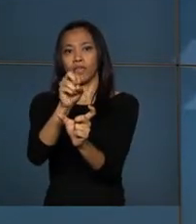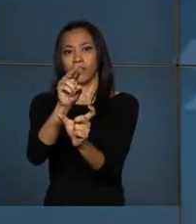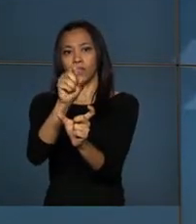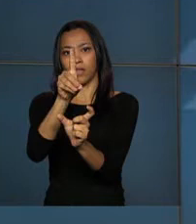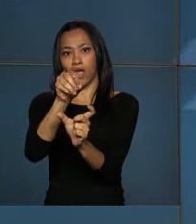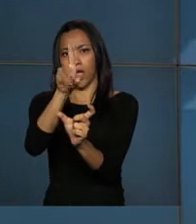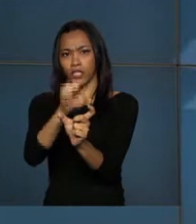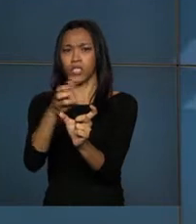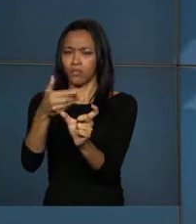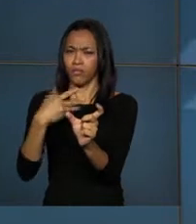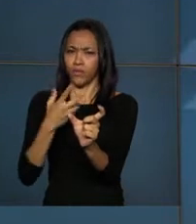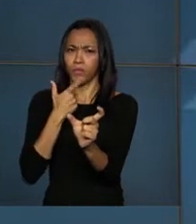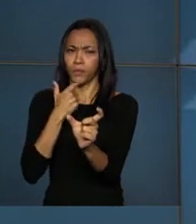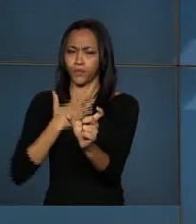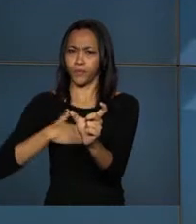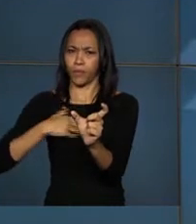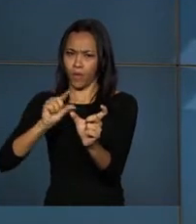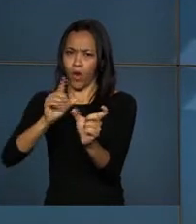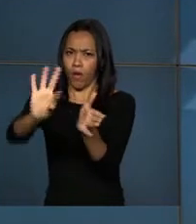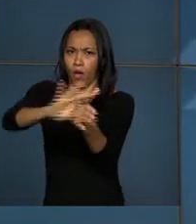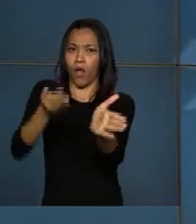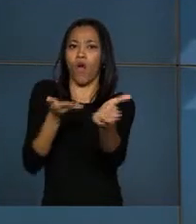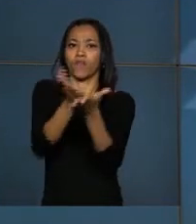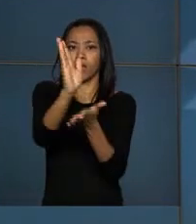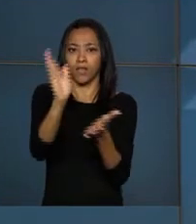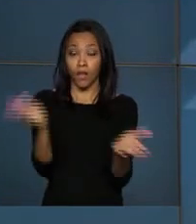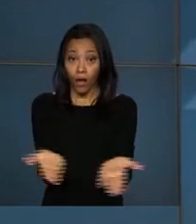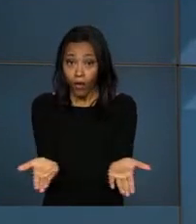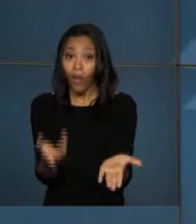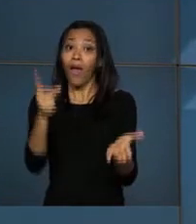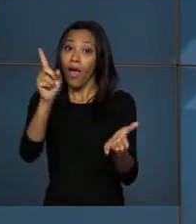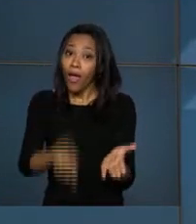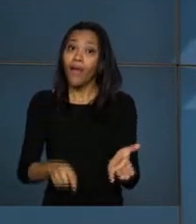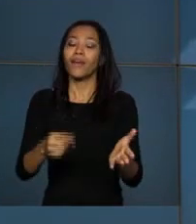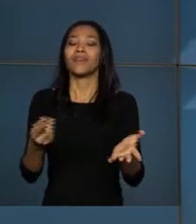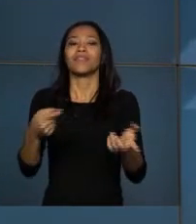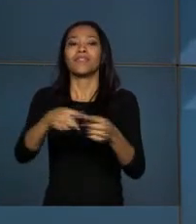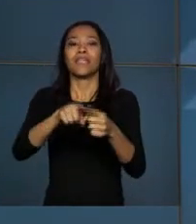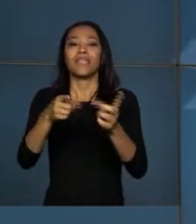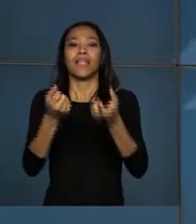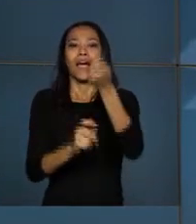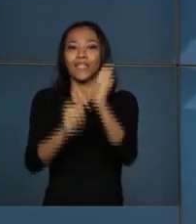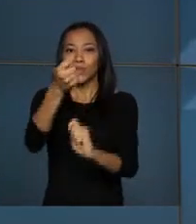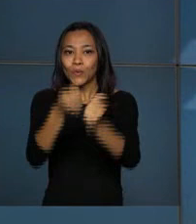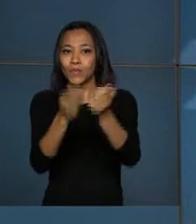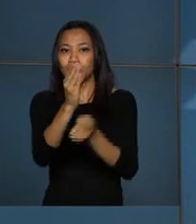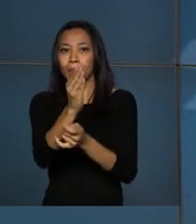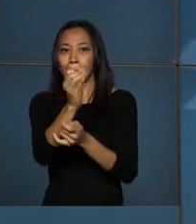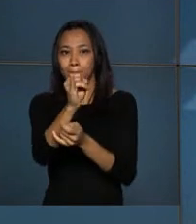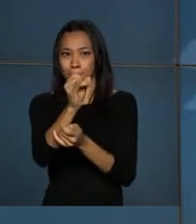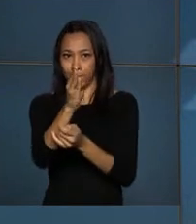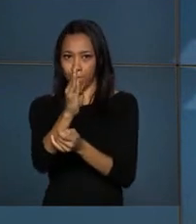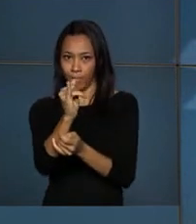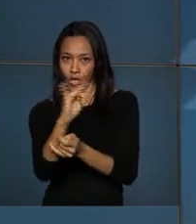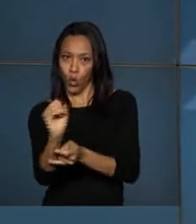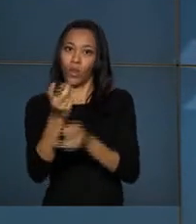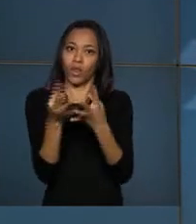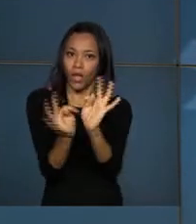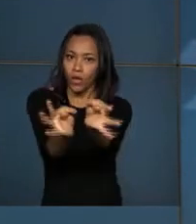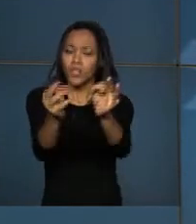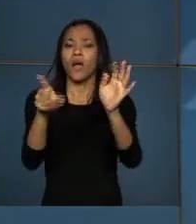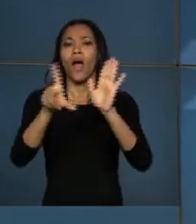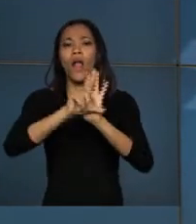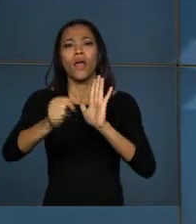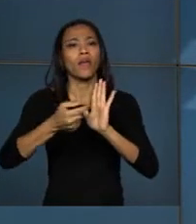realizada agora há pouco. A biodiversidade brasileira passa a fazer parte da indústria biotecnológica. A lei regulamenta também a